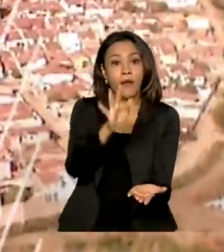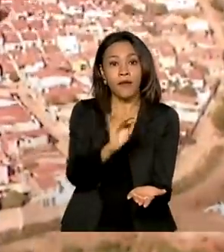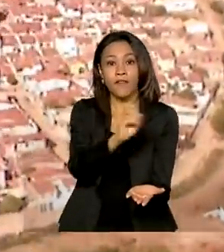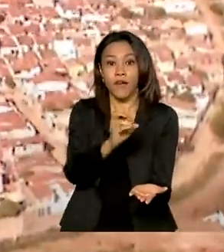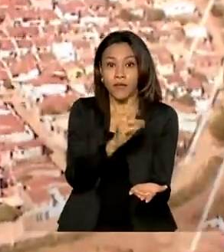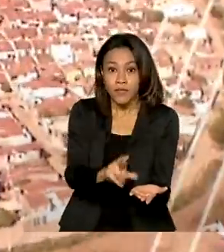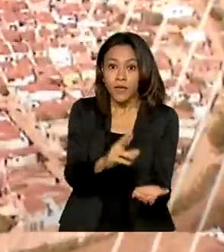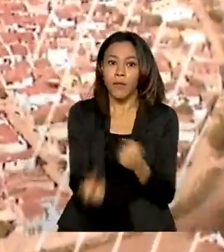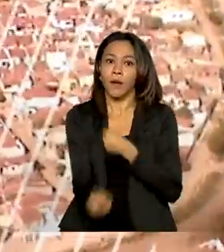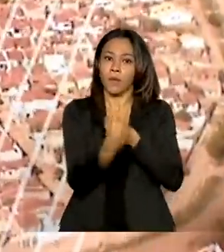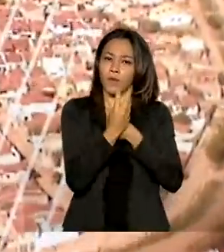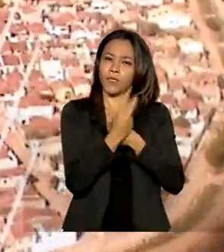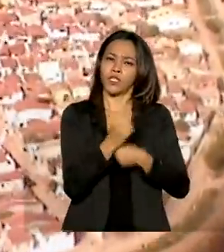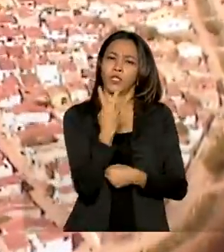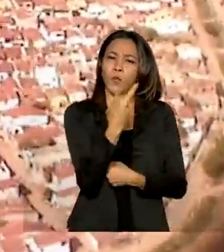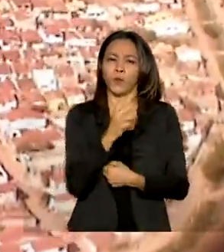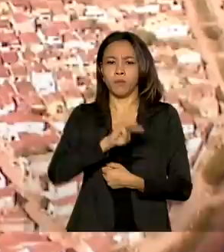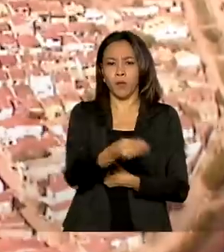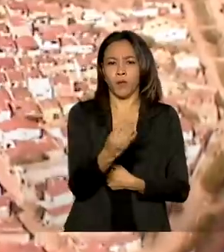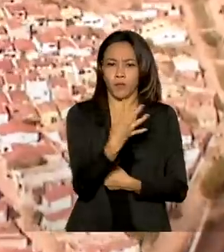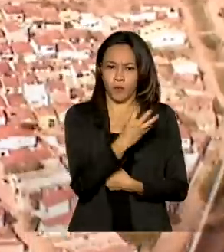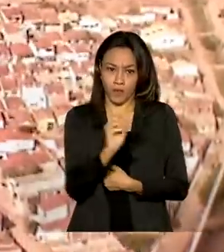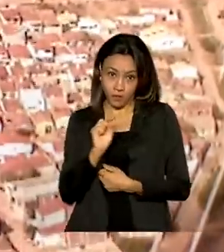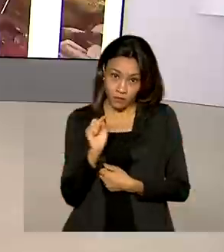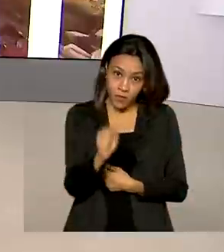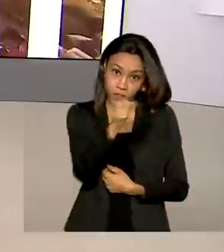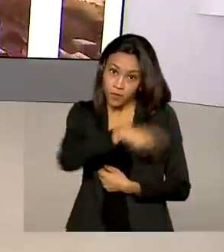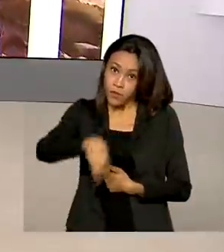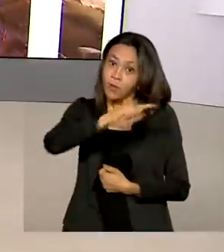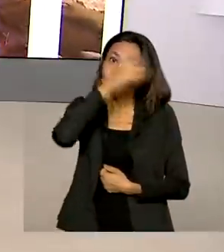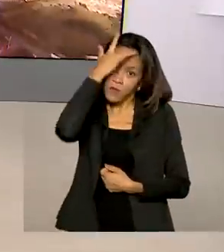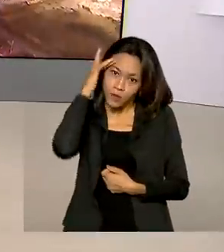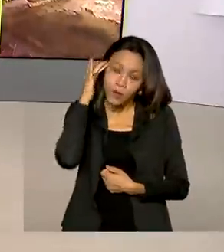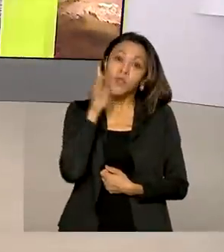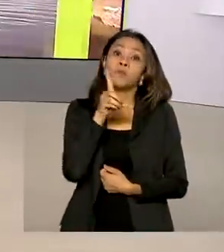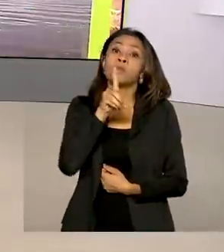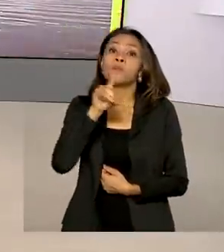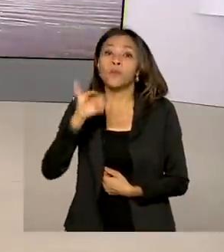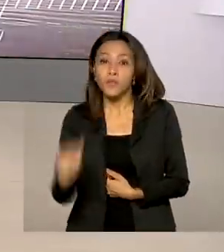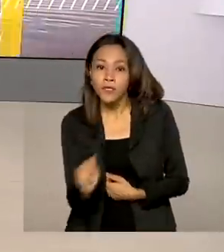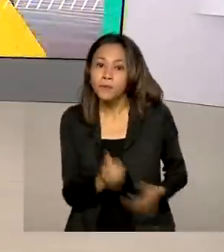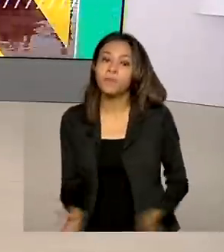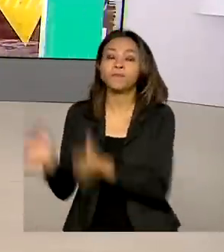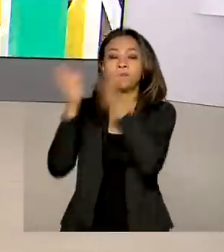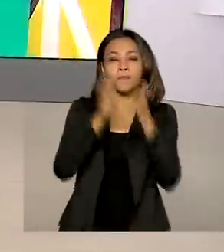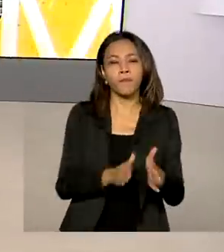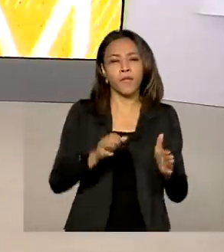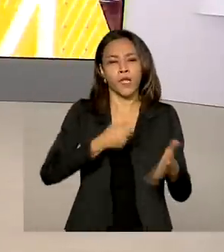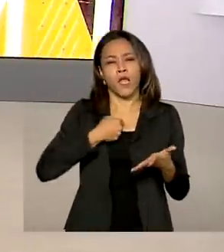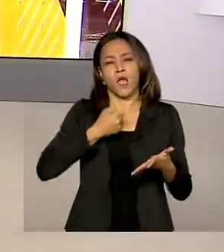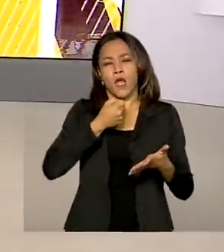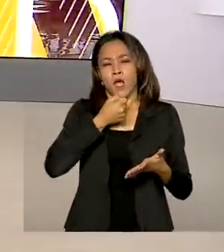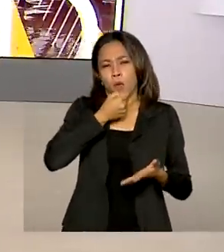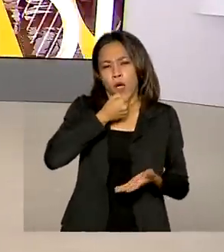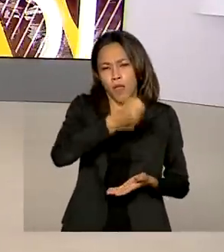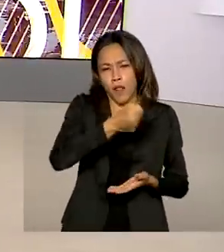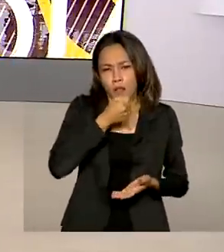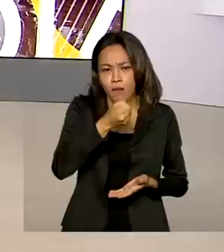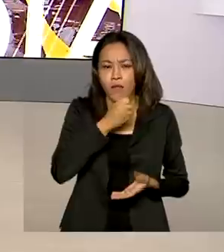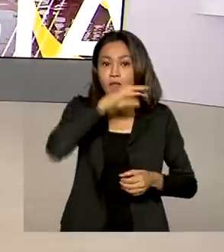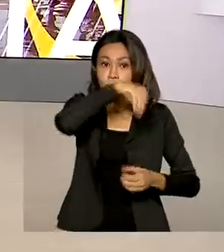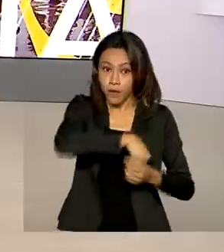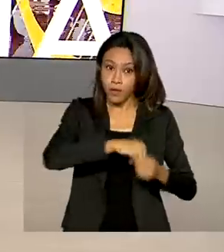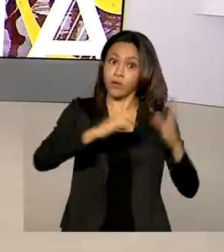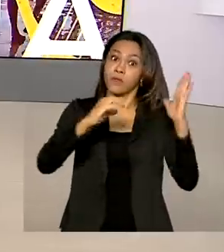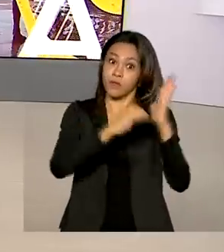milhões e 400 mil brasileiros por dia. Em audiência no Senado, o ministro da Saúde, Marcelo Queiroga, reforçou as